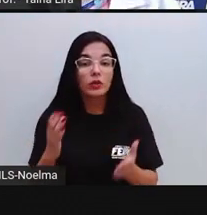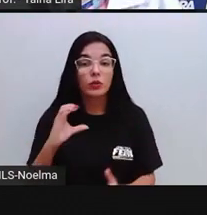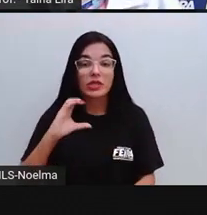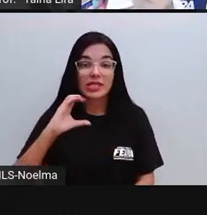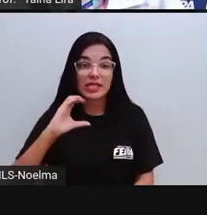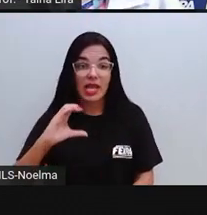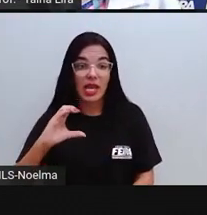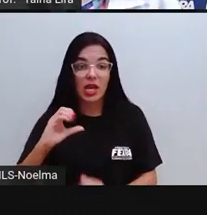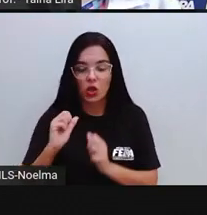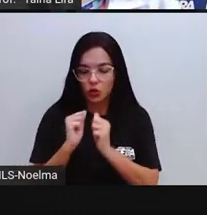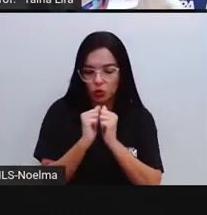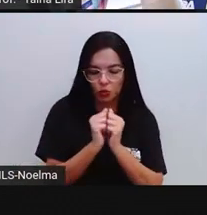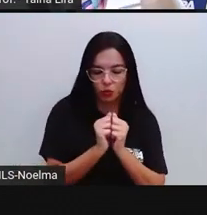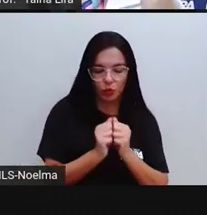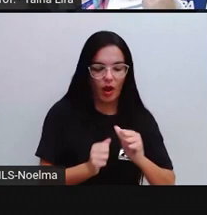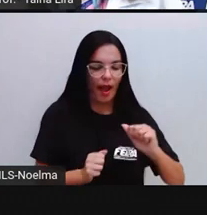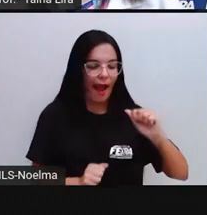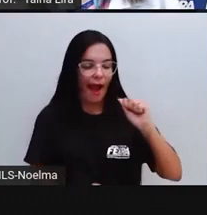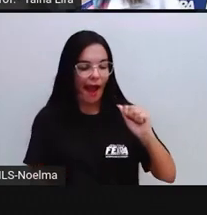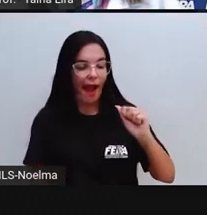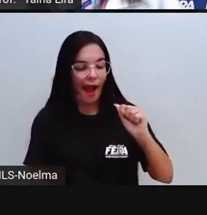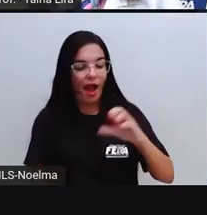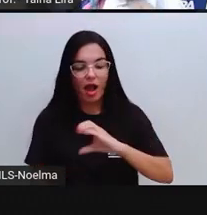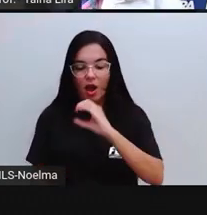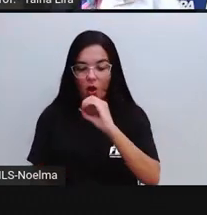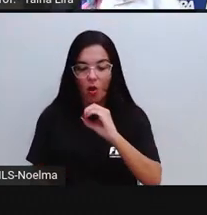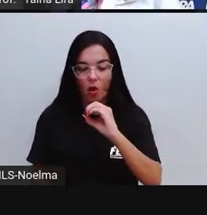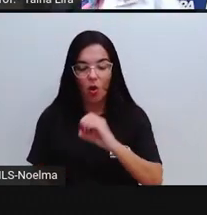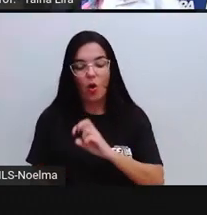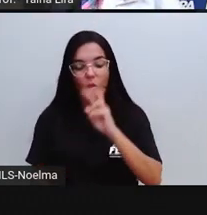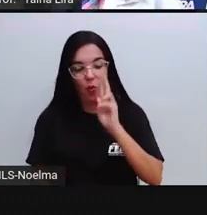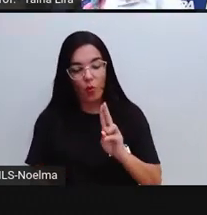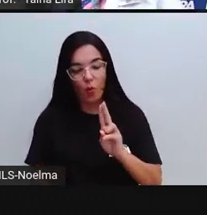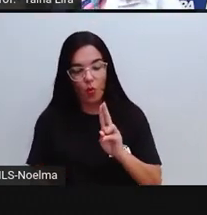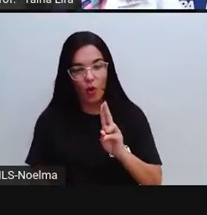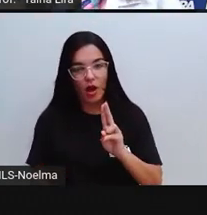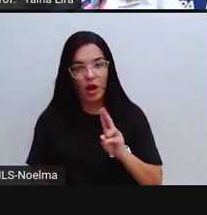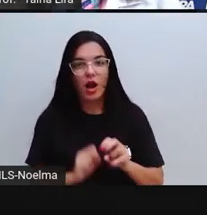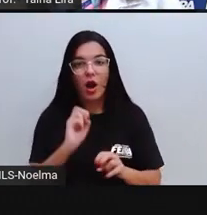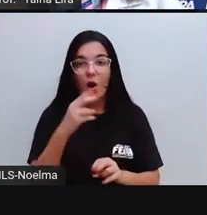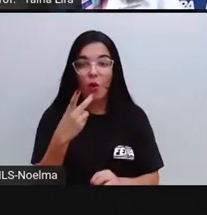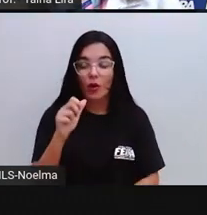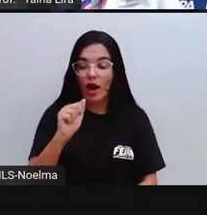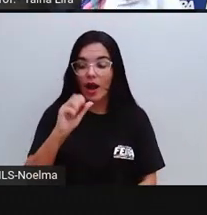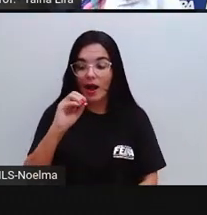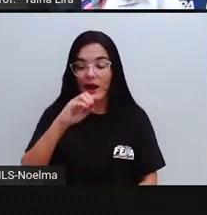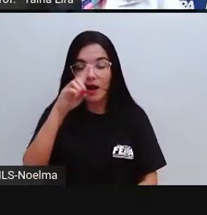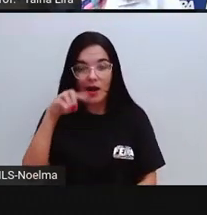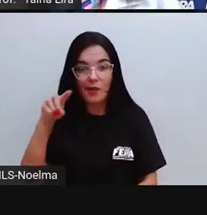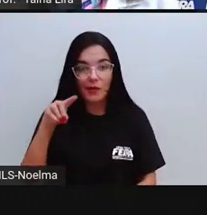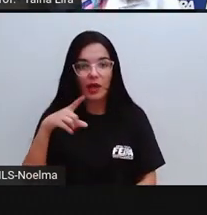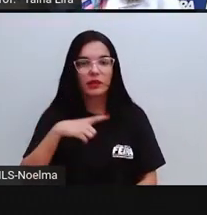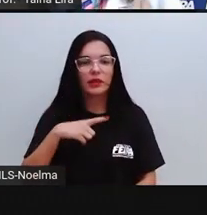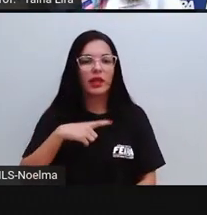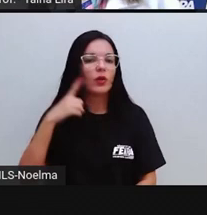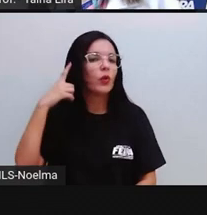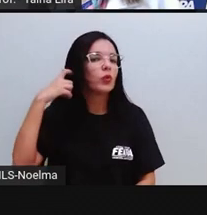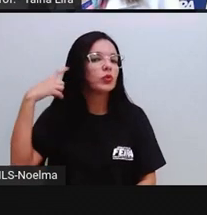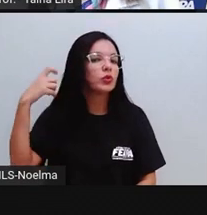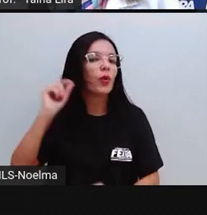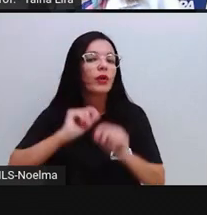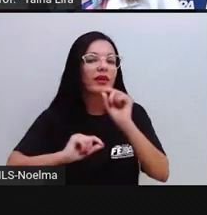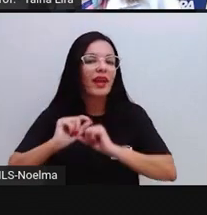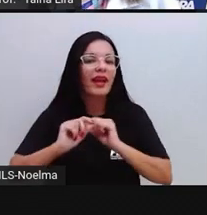ó, com as vogais A, O, U, ou com a partícula ÃO, ele vai ter o som de